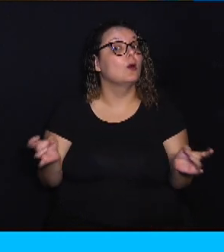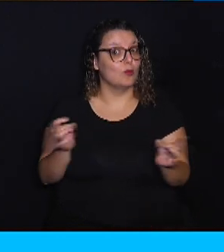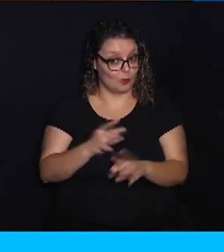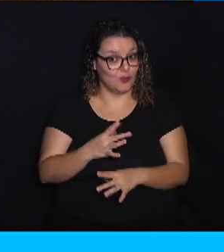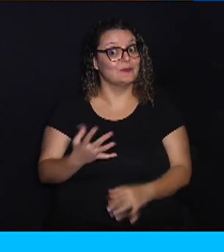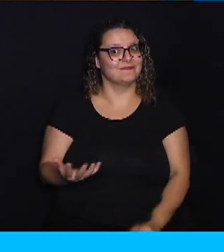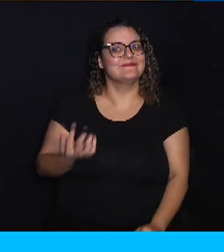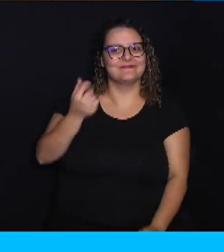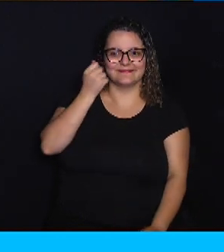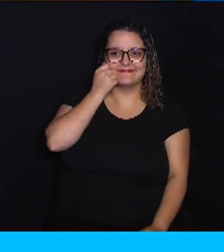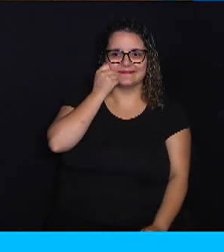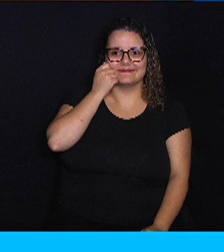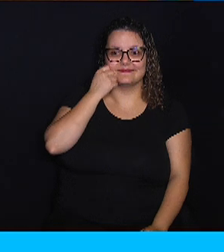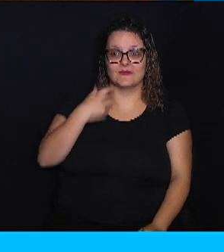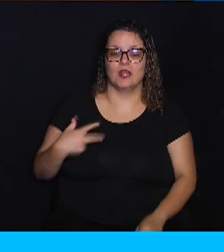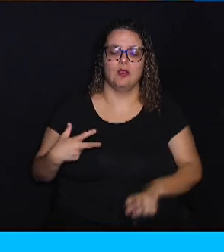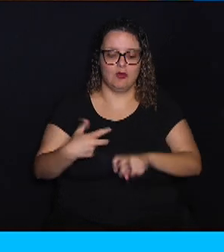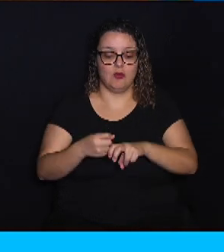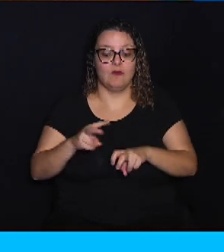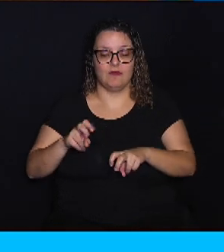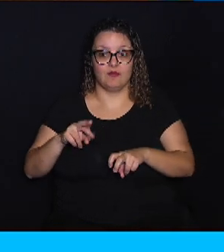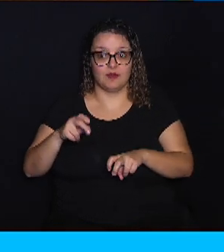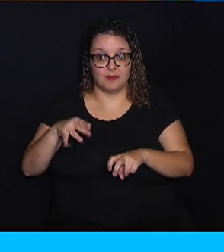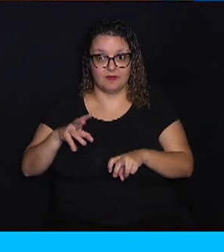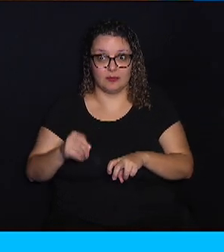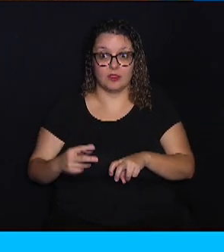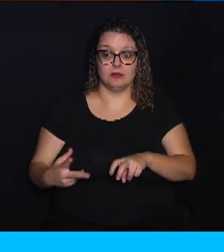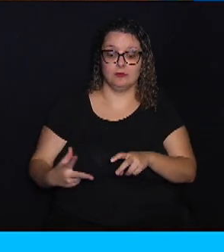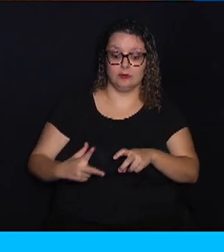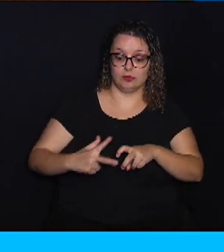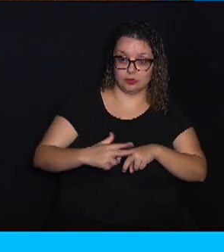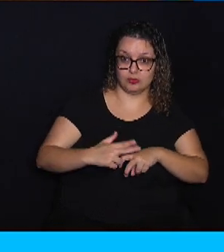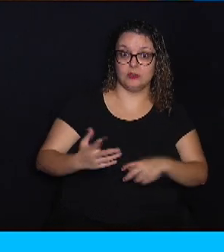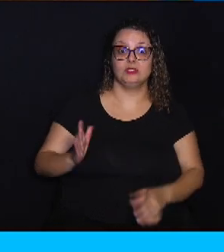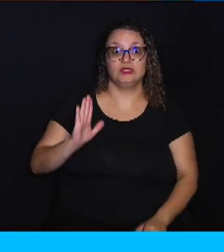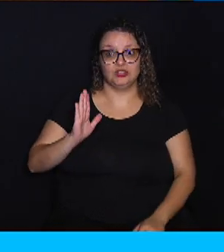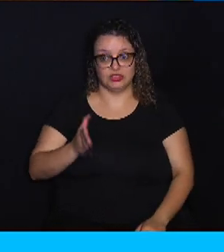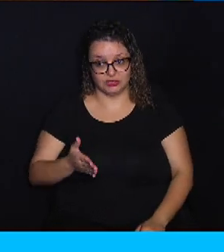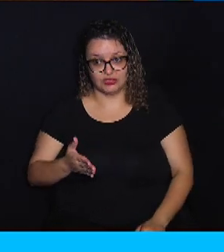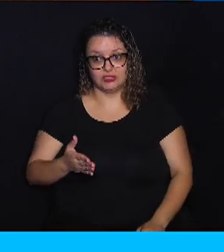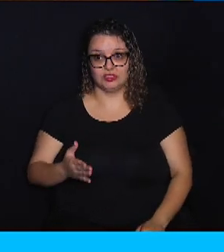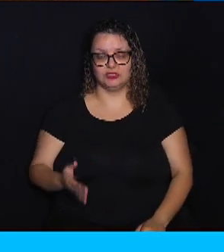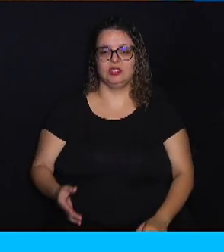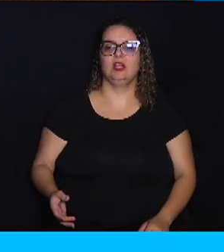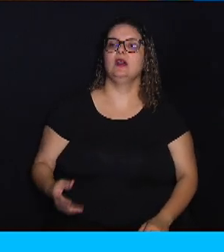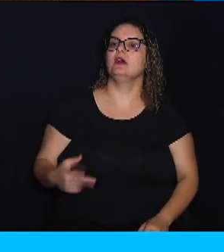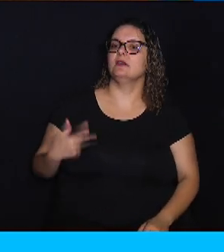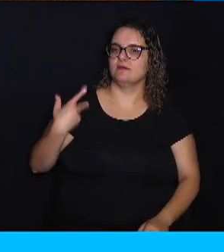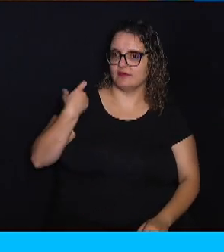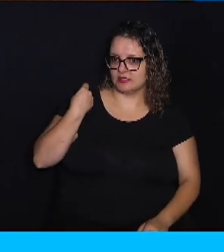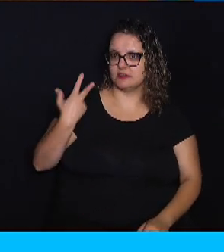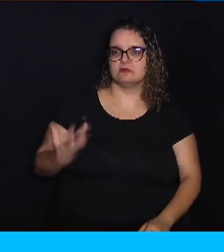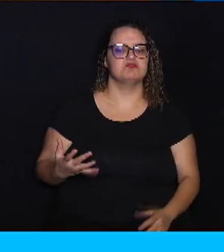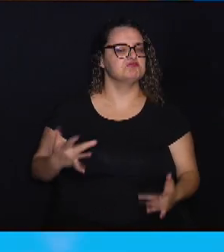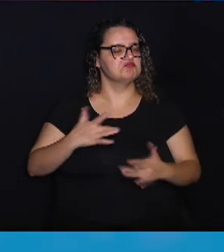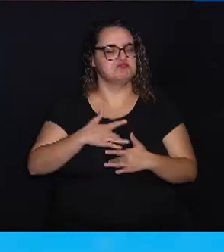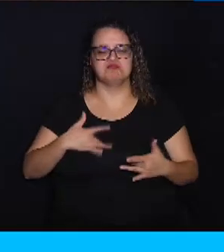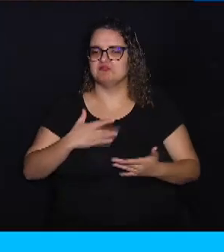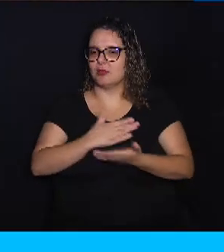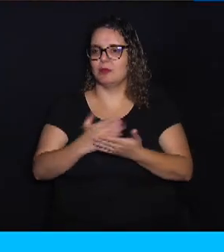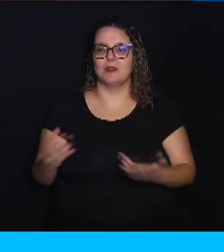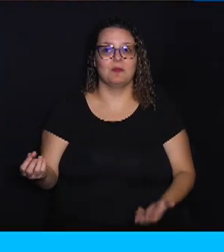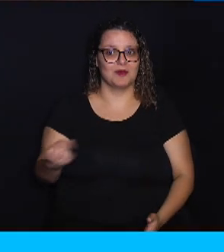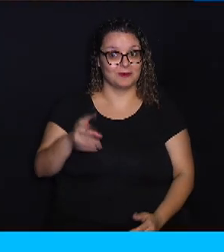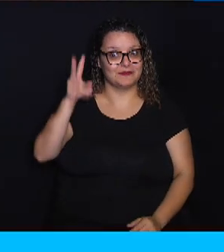ser adotado, foi vermifugado, castrado e vacinado. Está super saudável para começar uma nova história.